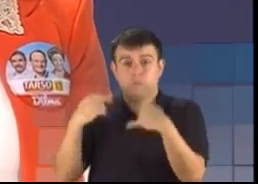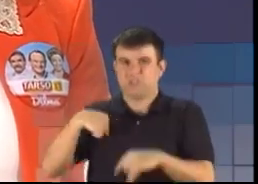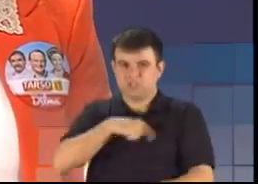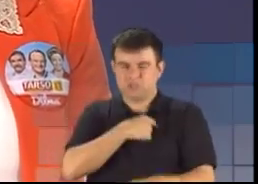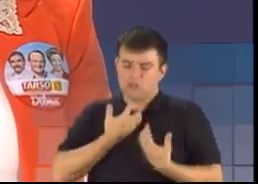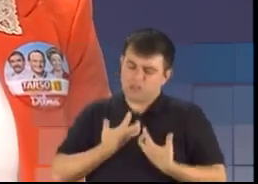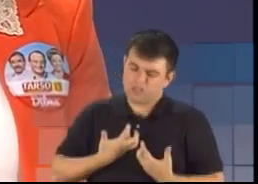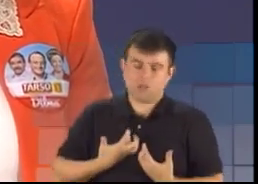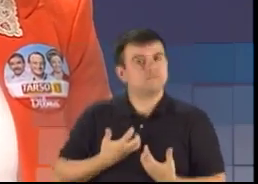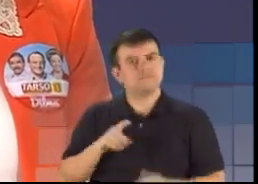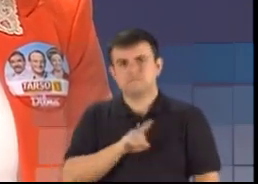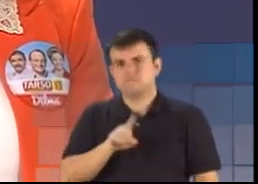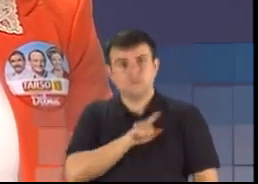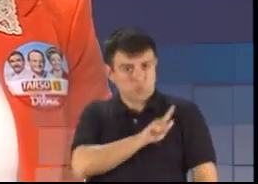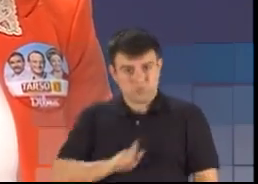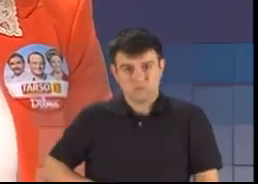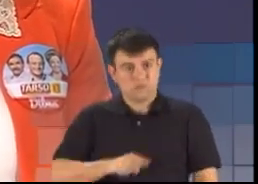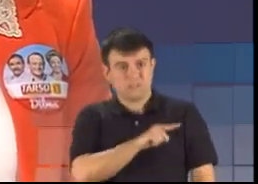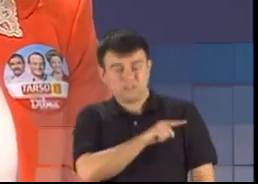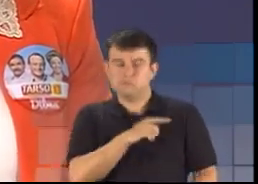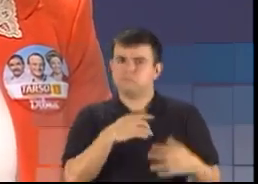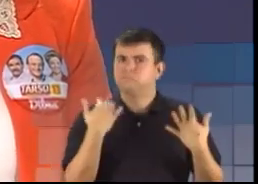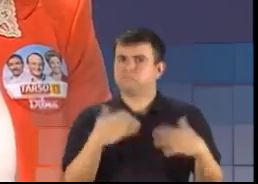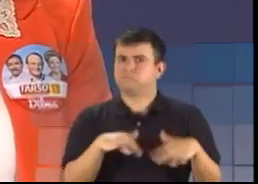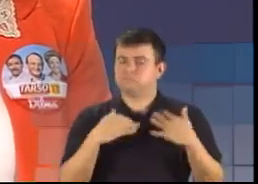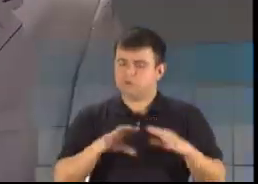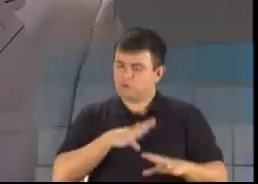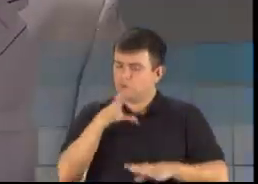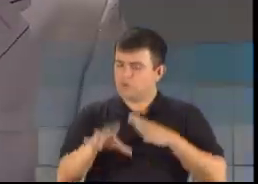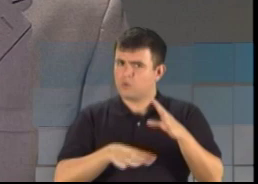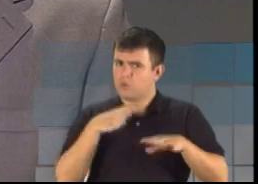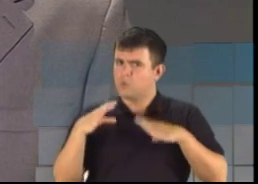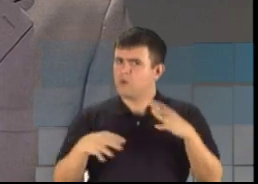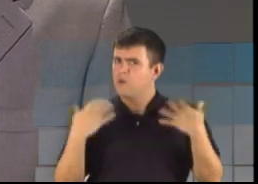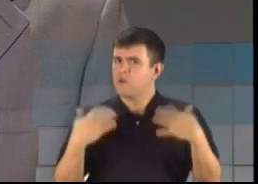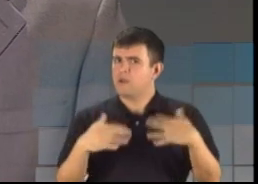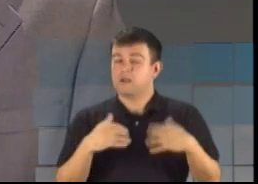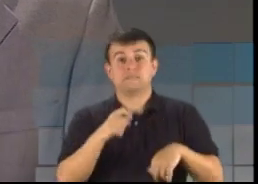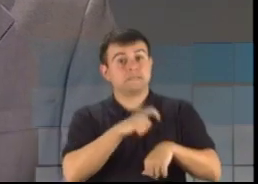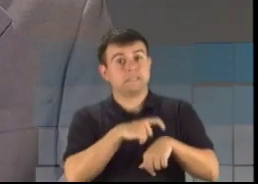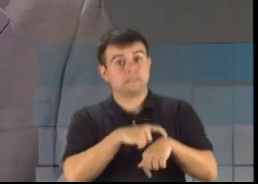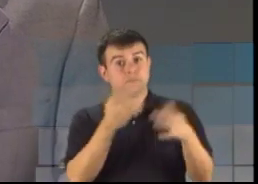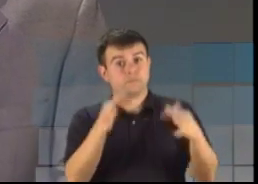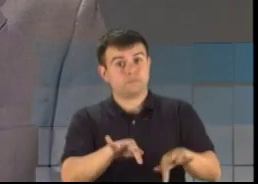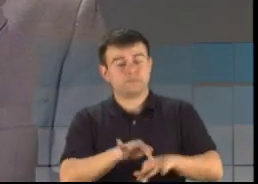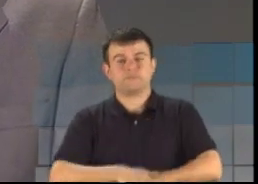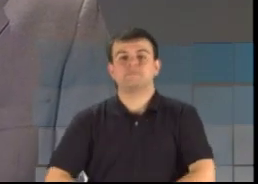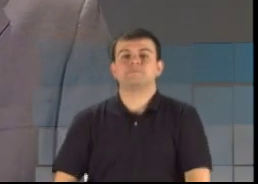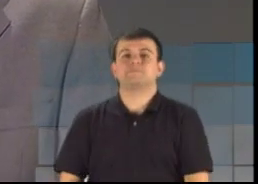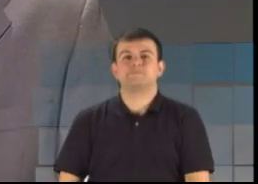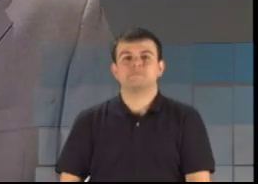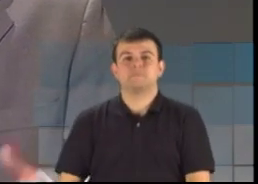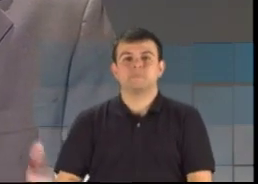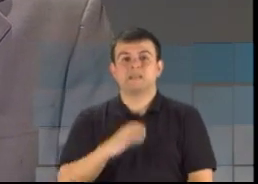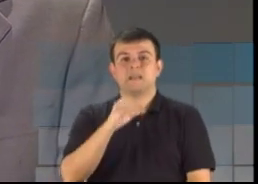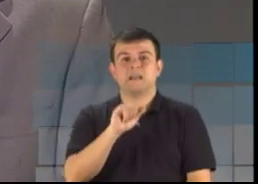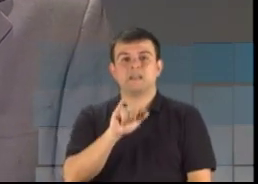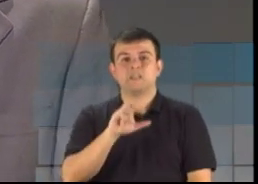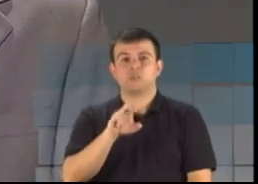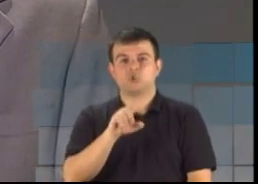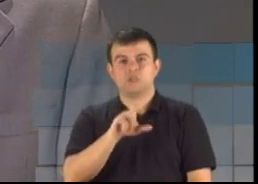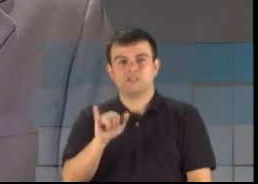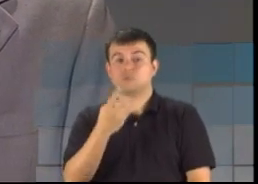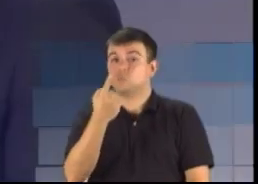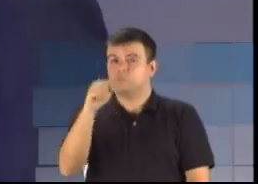extremamente corajoso. Nós não íamos deixar de atender o nosso povo. candidato José Paulo Cairoli tem um